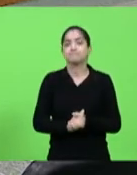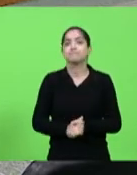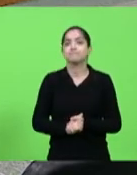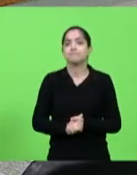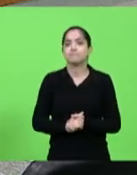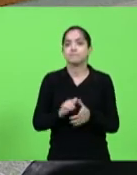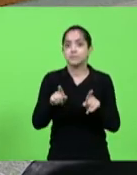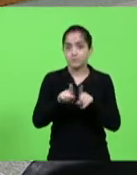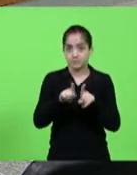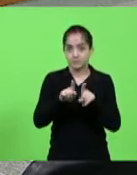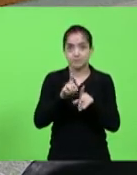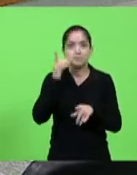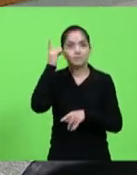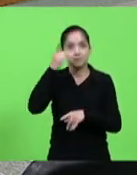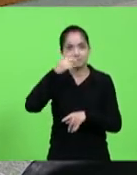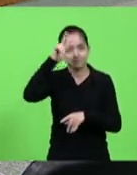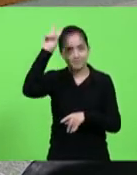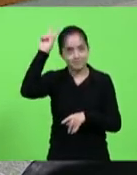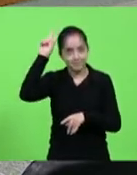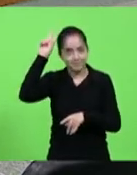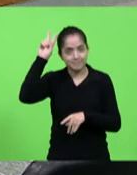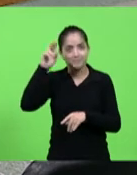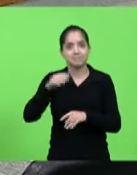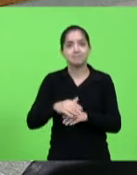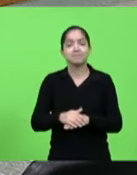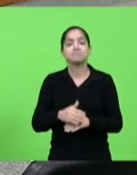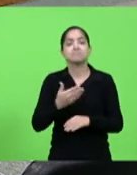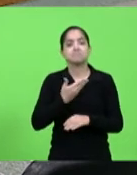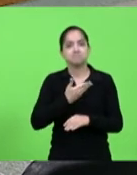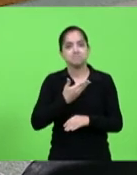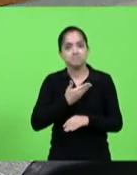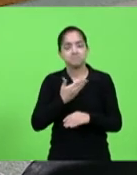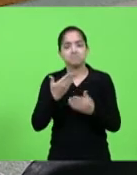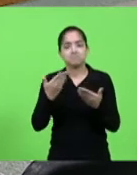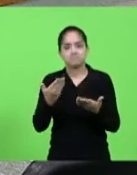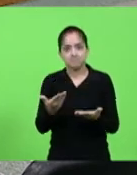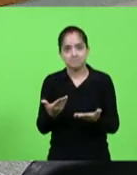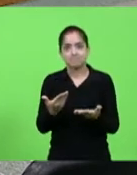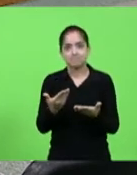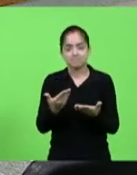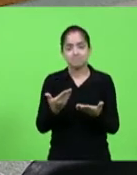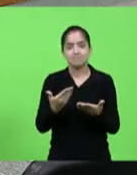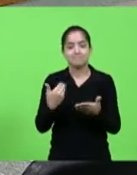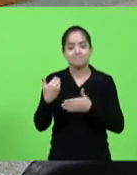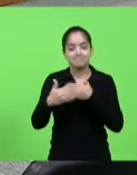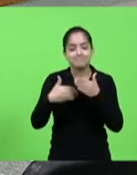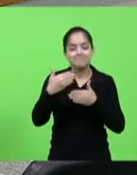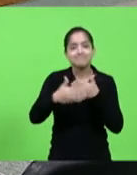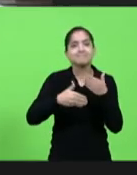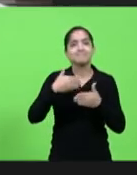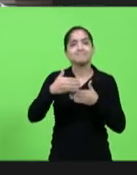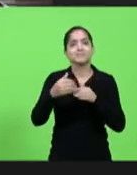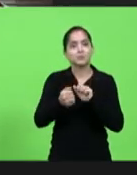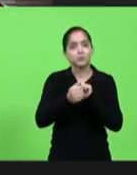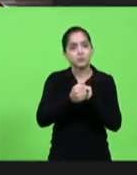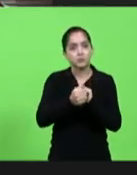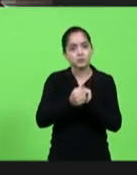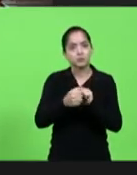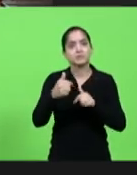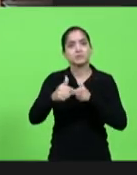Vicente Caropreso, também um baita colega, temos muitas trajetórias e caminhadas juntos.